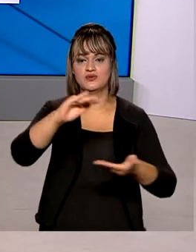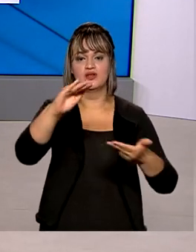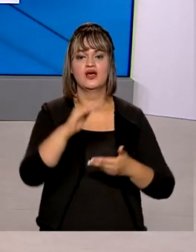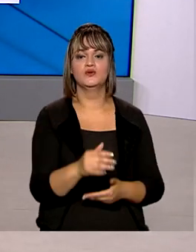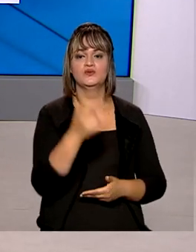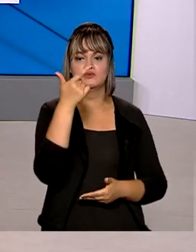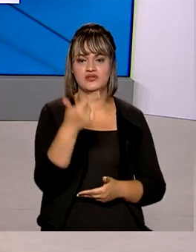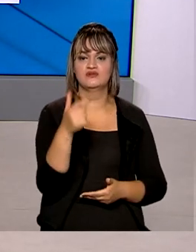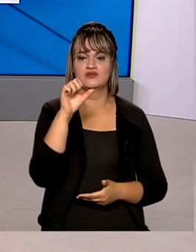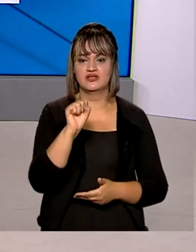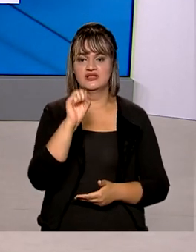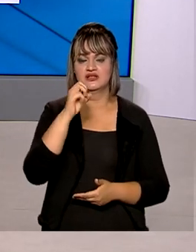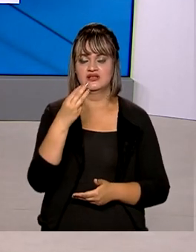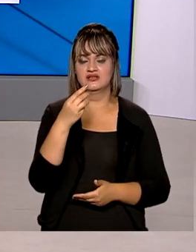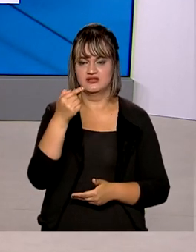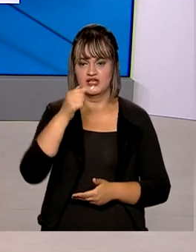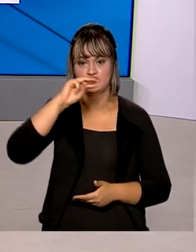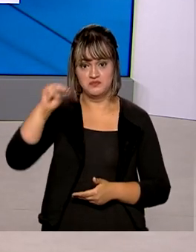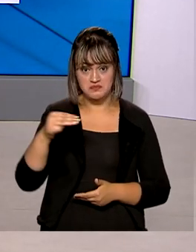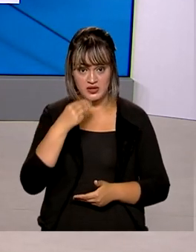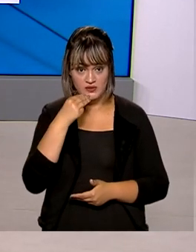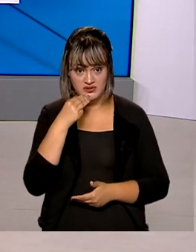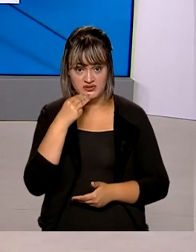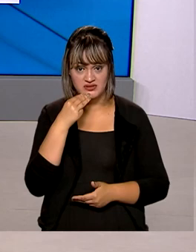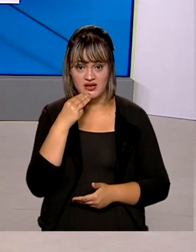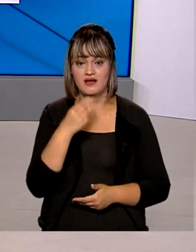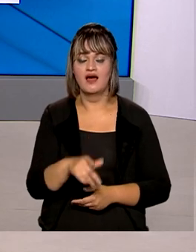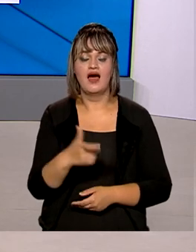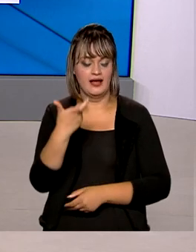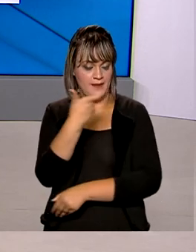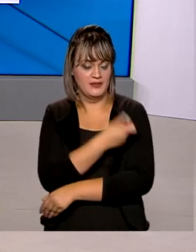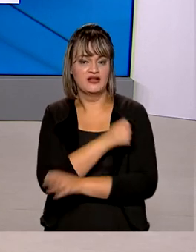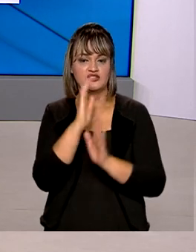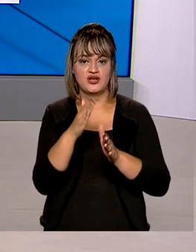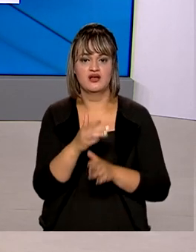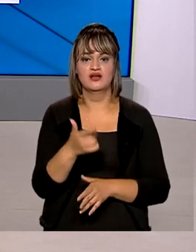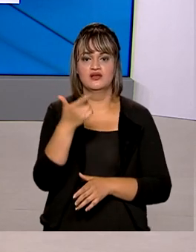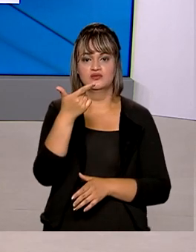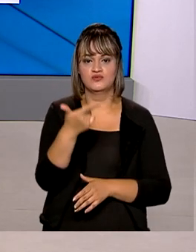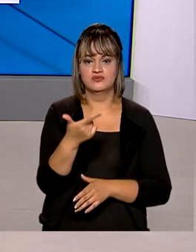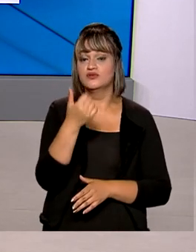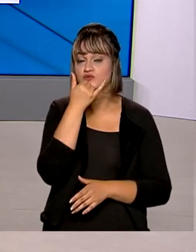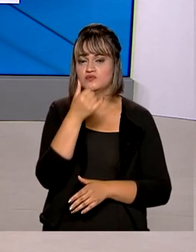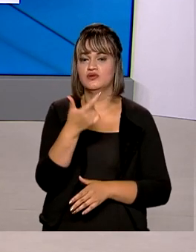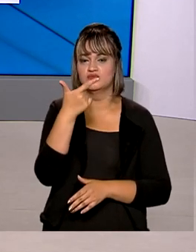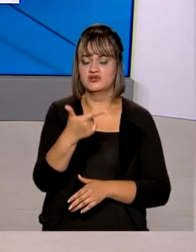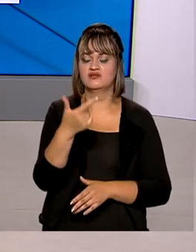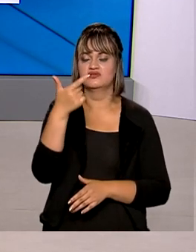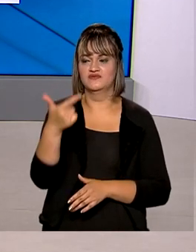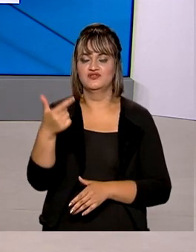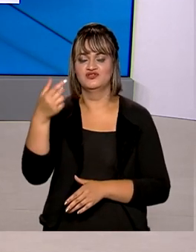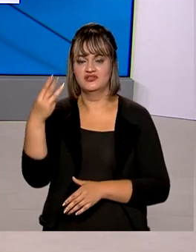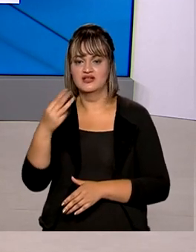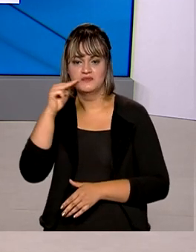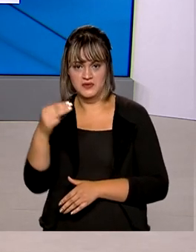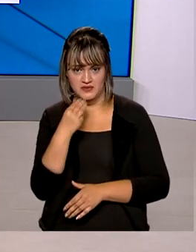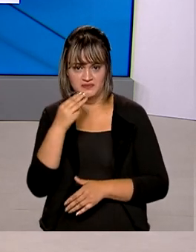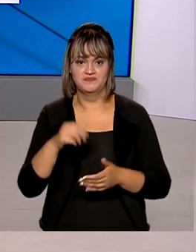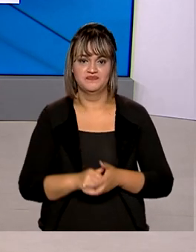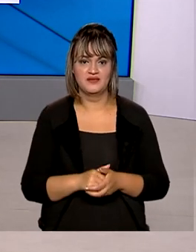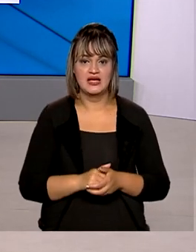287 milhões de doses de vacinas. As doses aplicadas somam mais de 223 milhões.